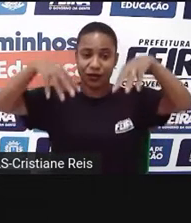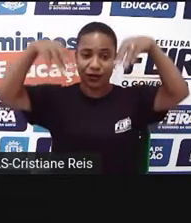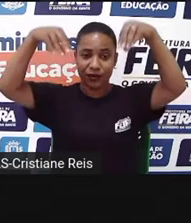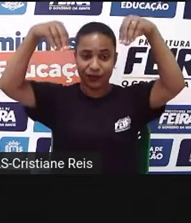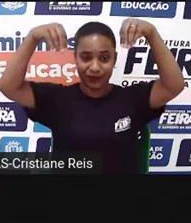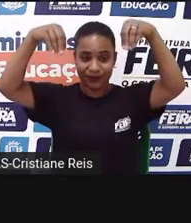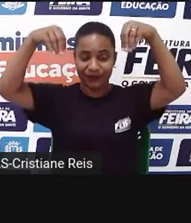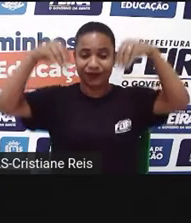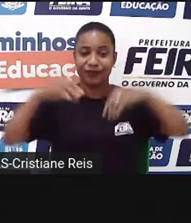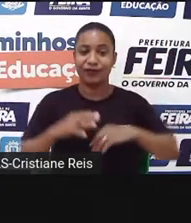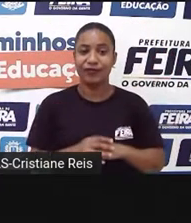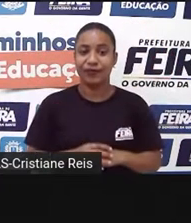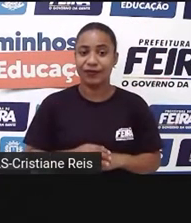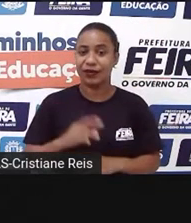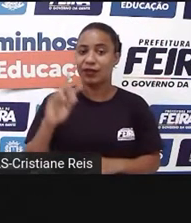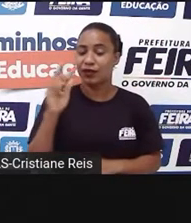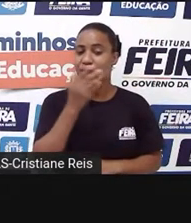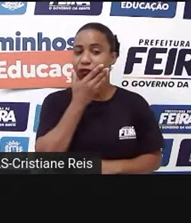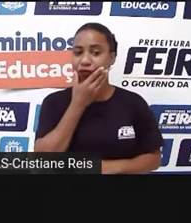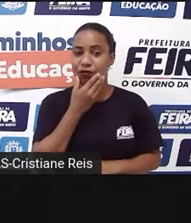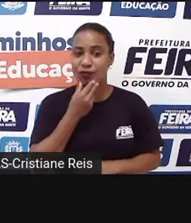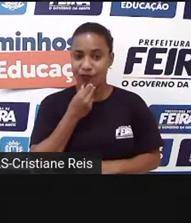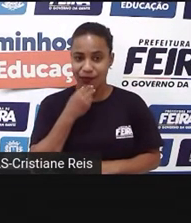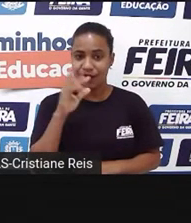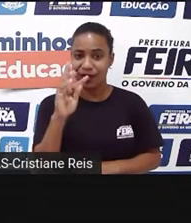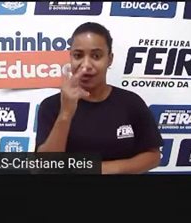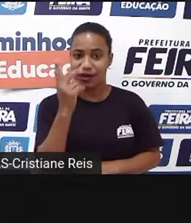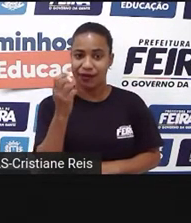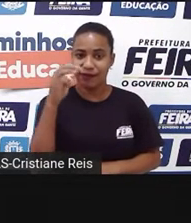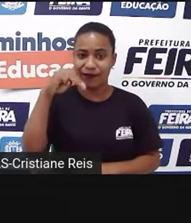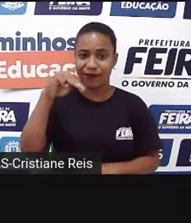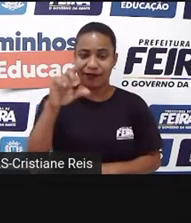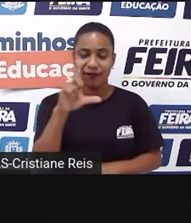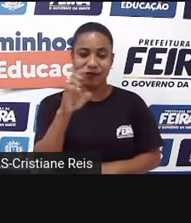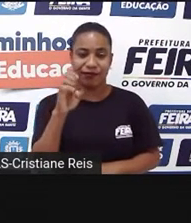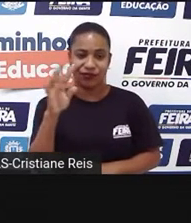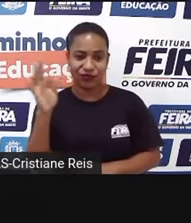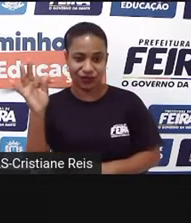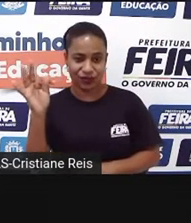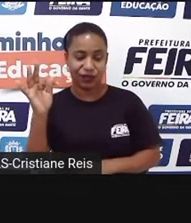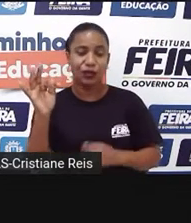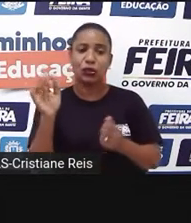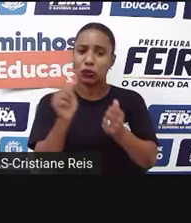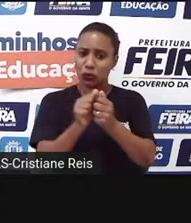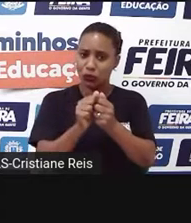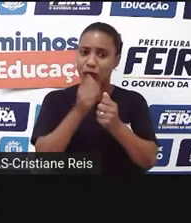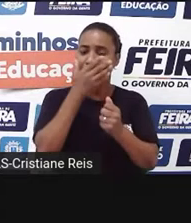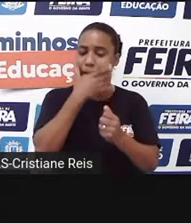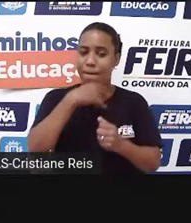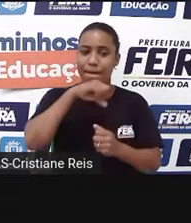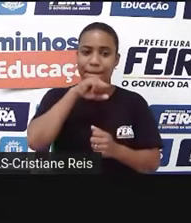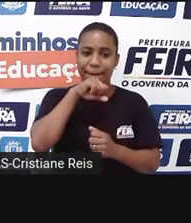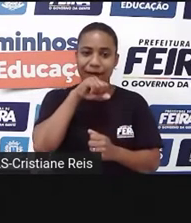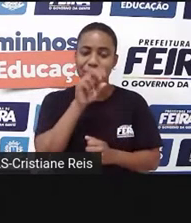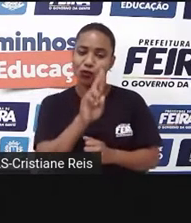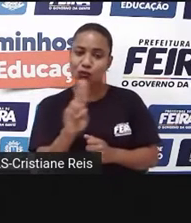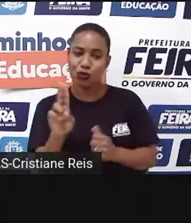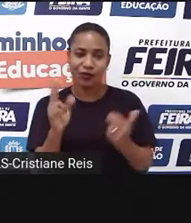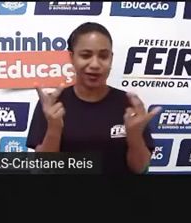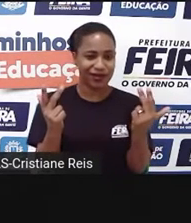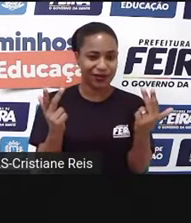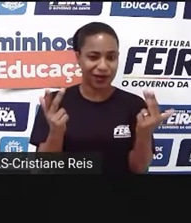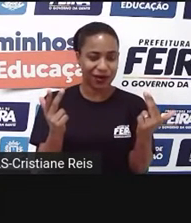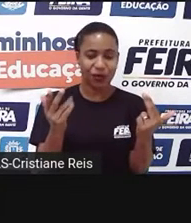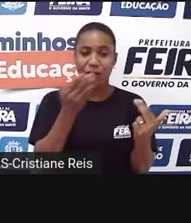vivia Hamlet com o seu pai também de nome Hamlet. Mas o pai de Hamlet, que era o rei da Dinamarca,